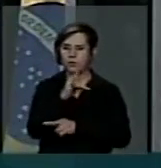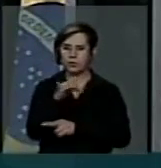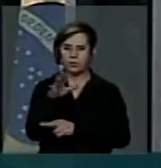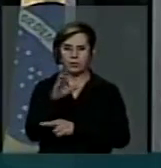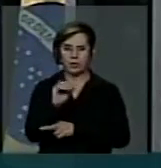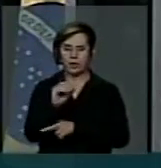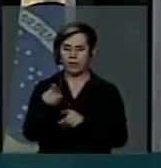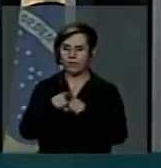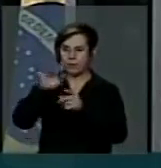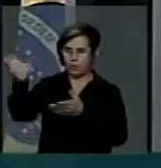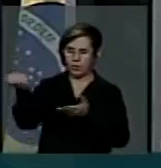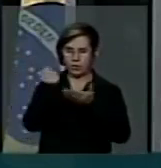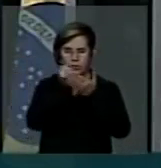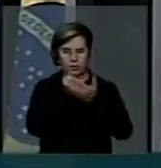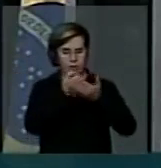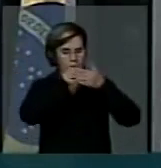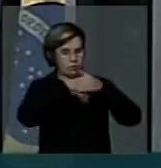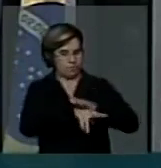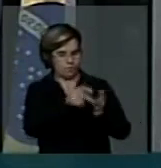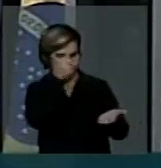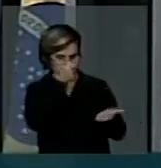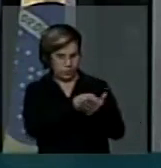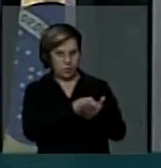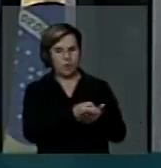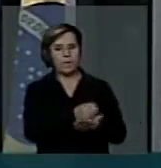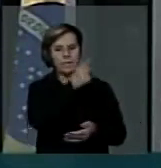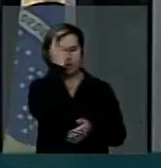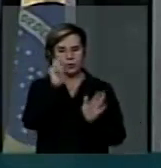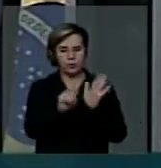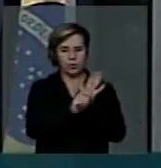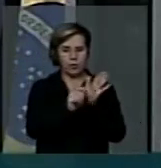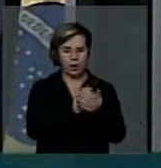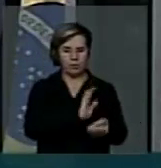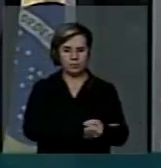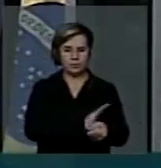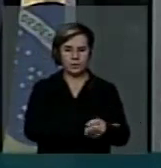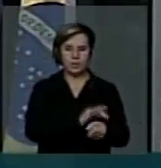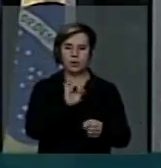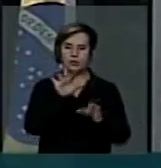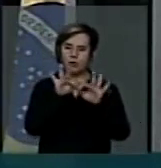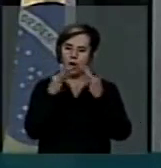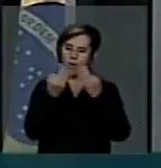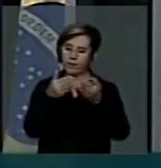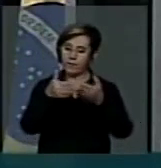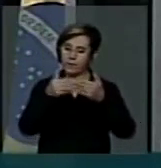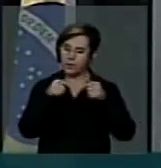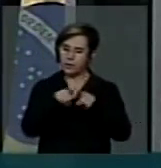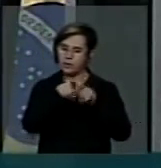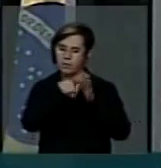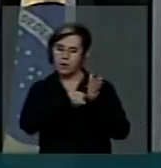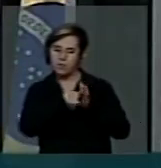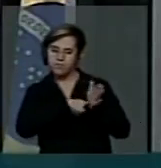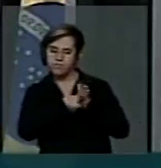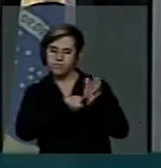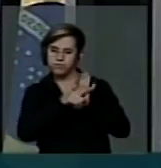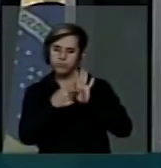a desintoxicação dos dependentes químicos, bastando para isso o pedido da família e avaliação do médico.